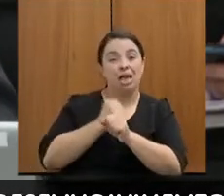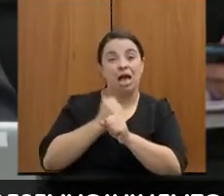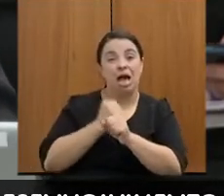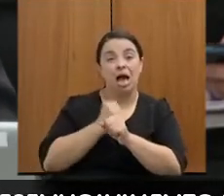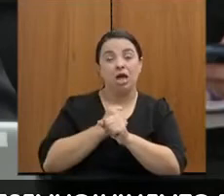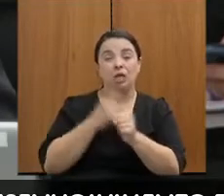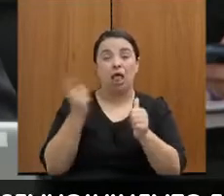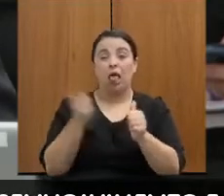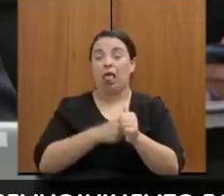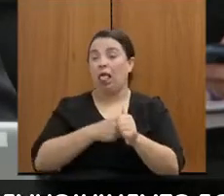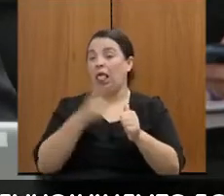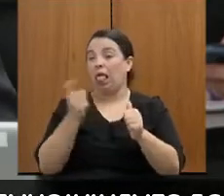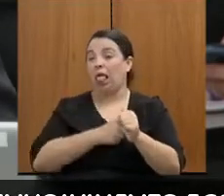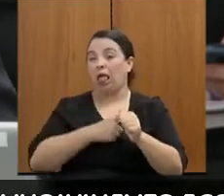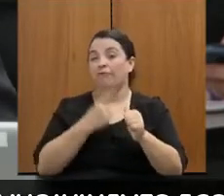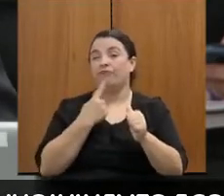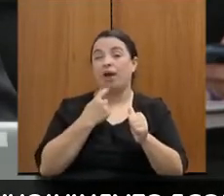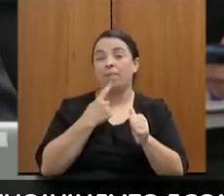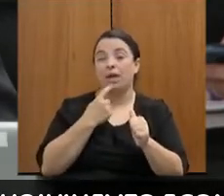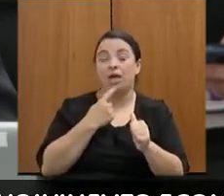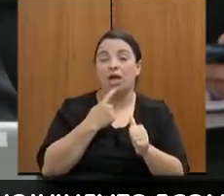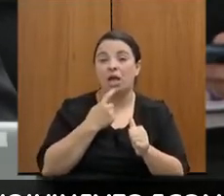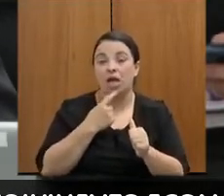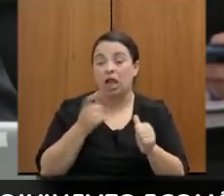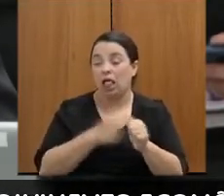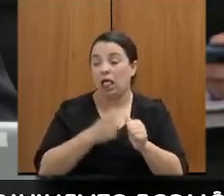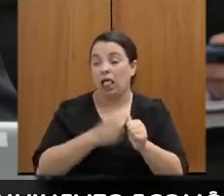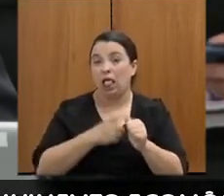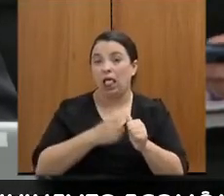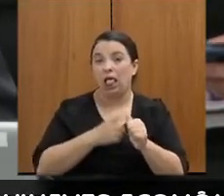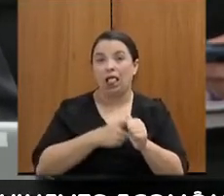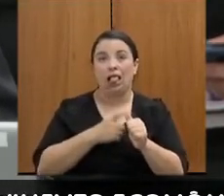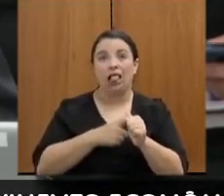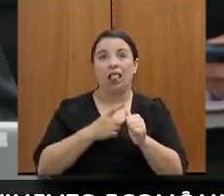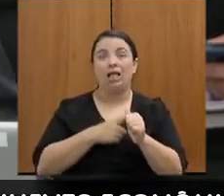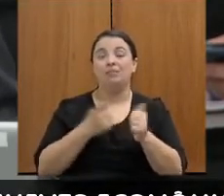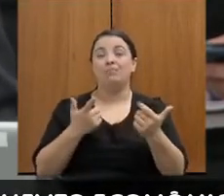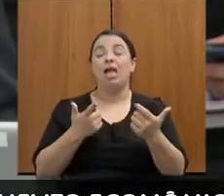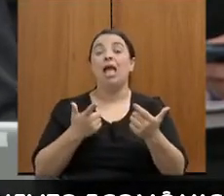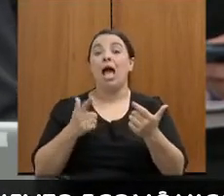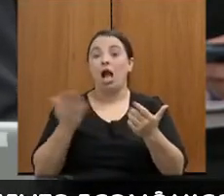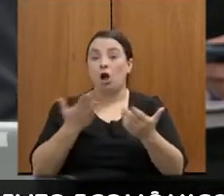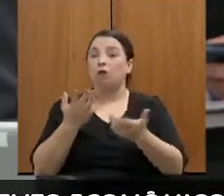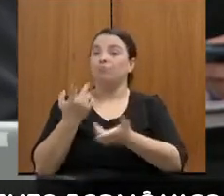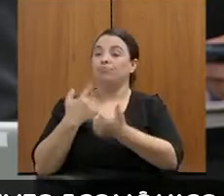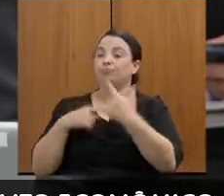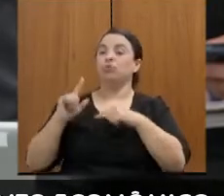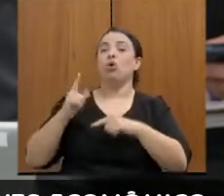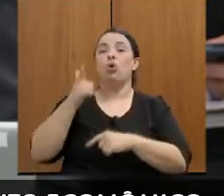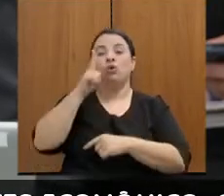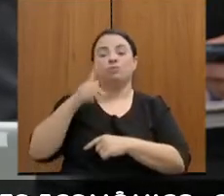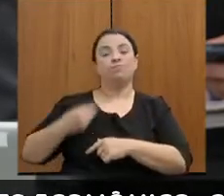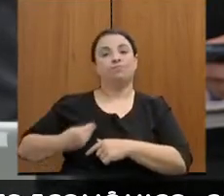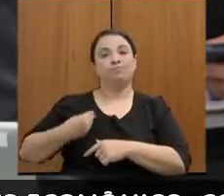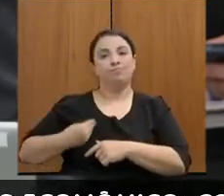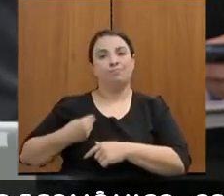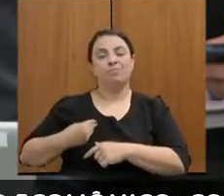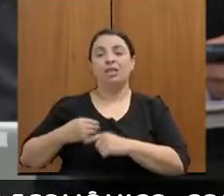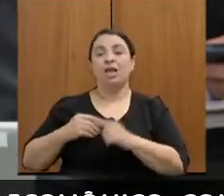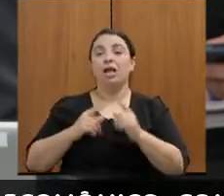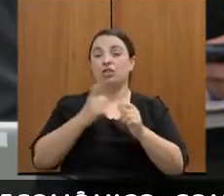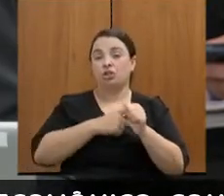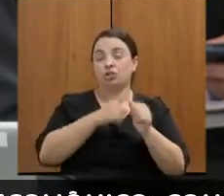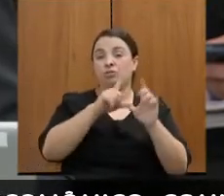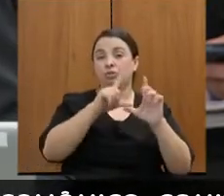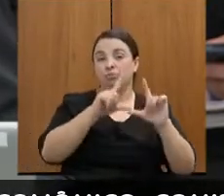conseguir fechar positivo, mas foi pouca coisa, foi só a ponta do nariz para fora mesmo. Então, gente trabalha e apoia